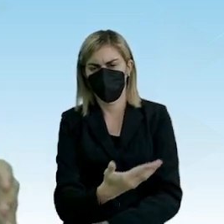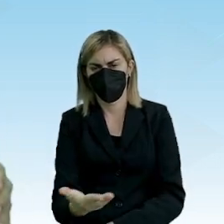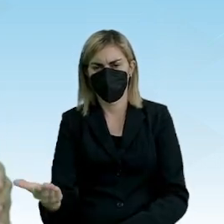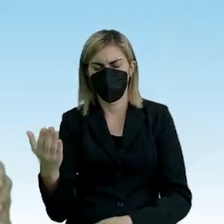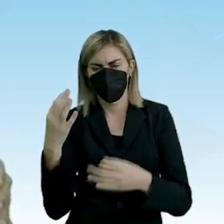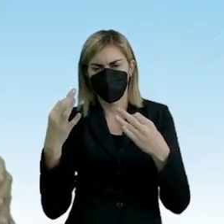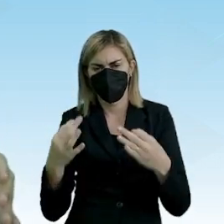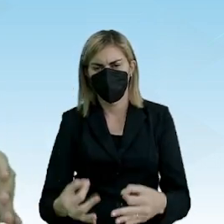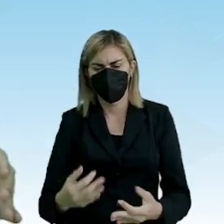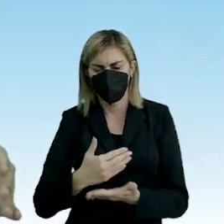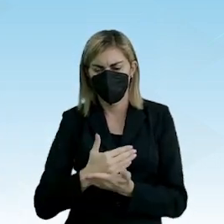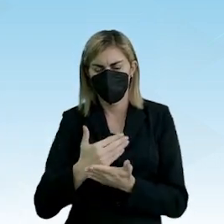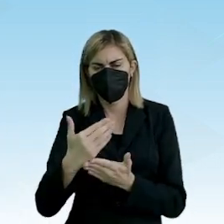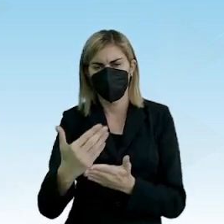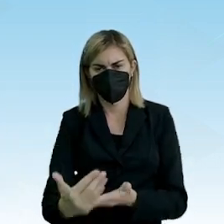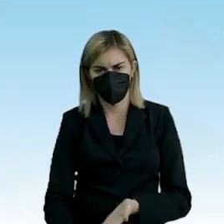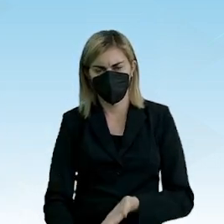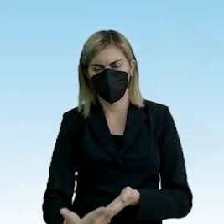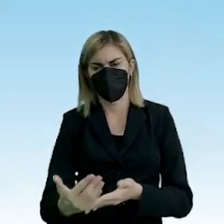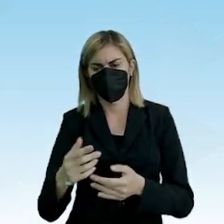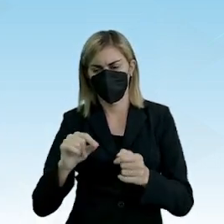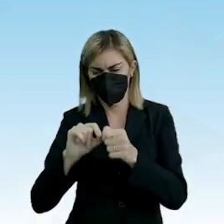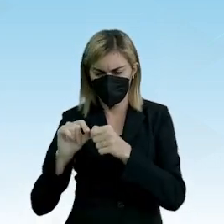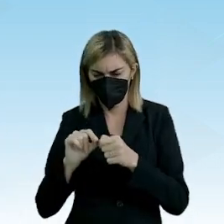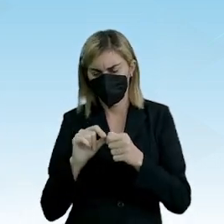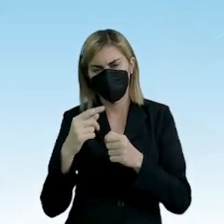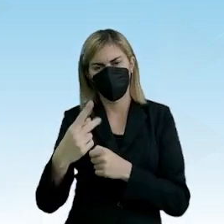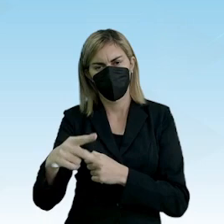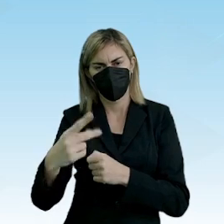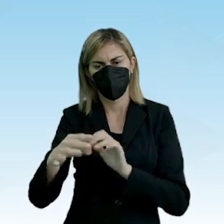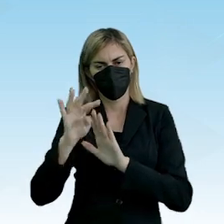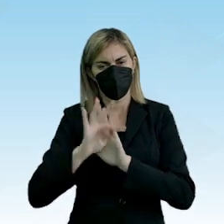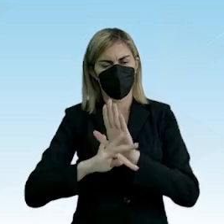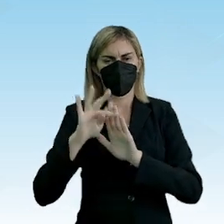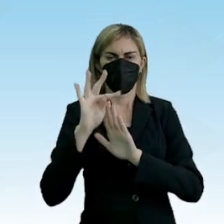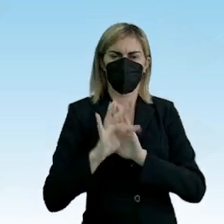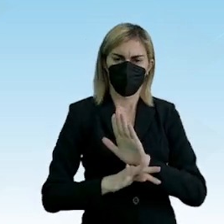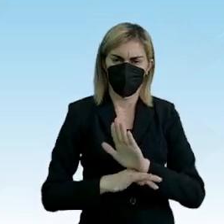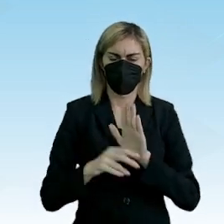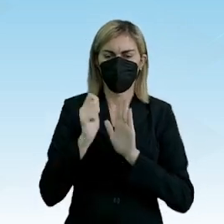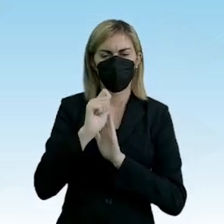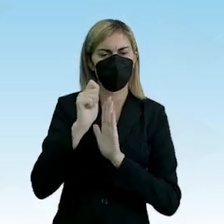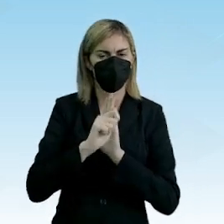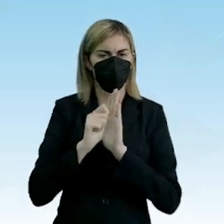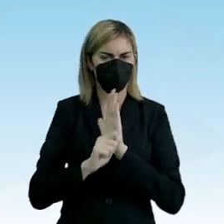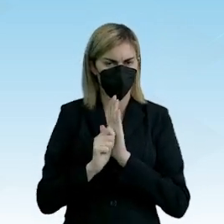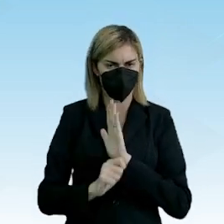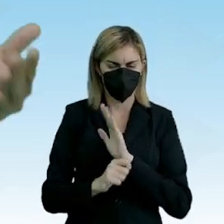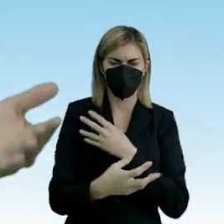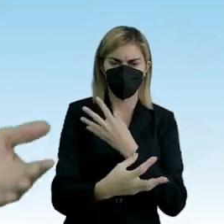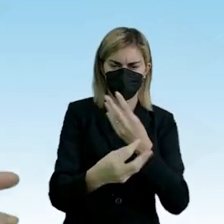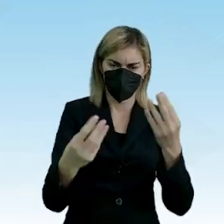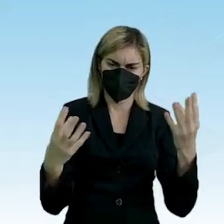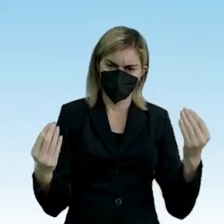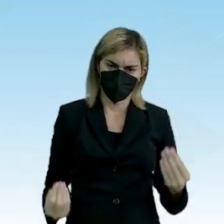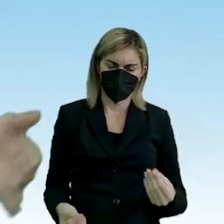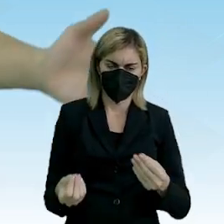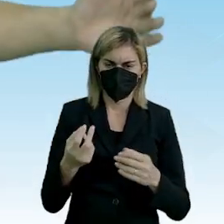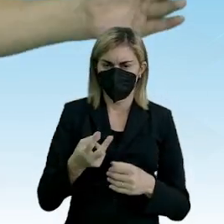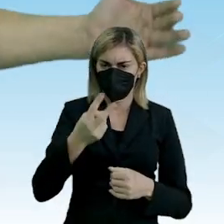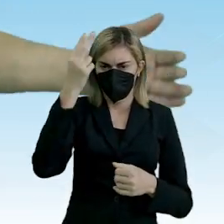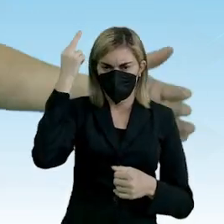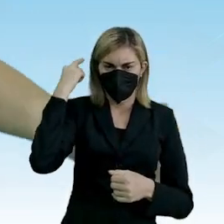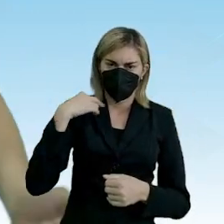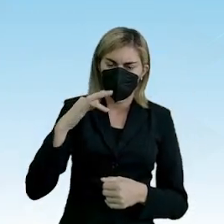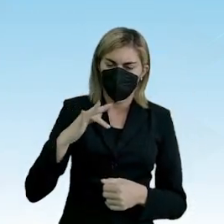justamente começar a produzir seus textos dissertativos, que em muitos vestibulares